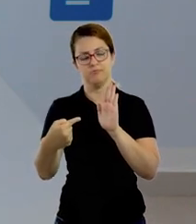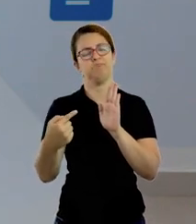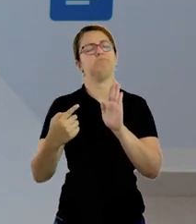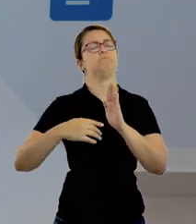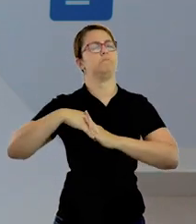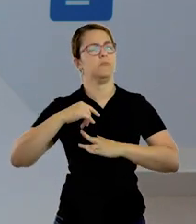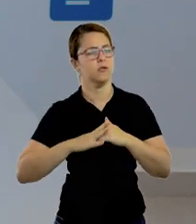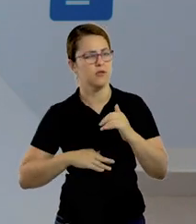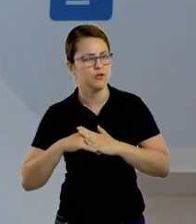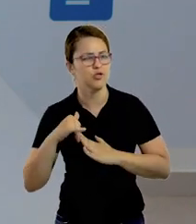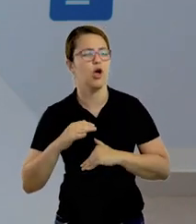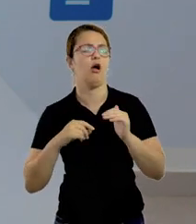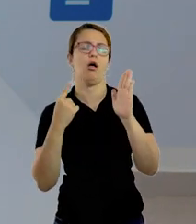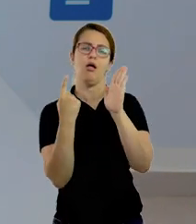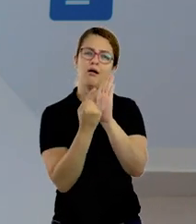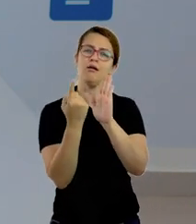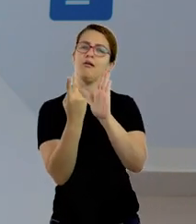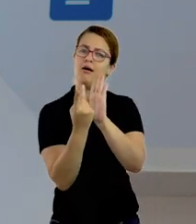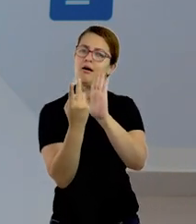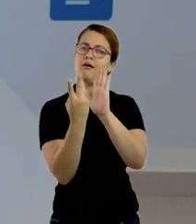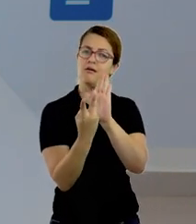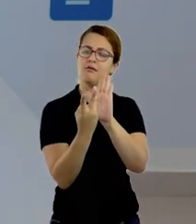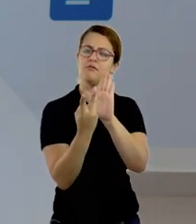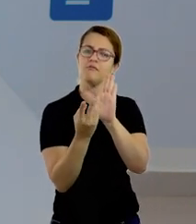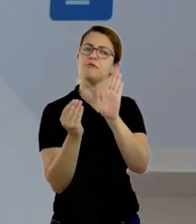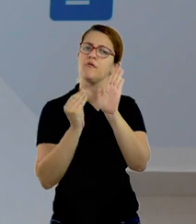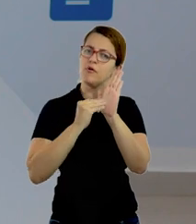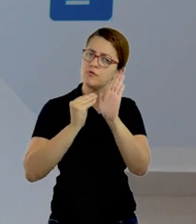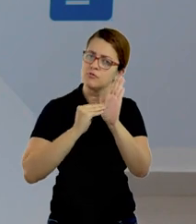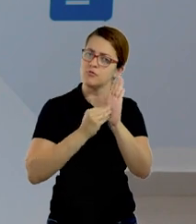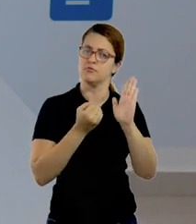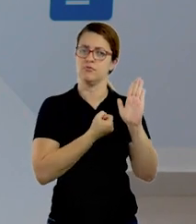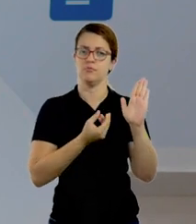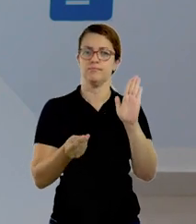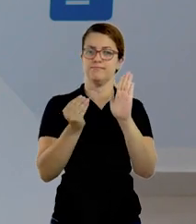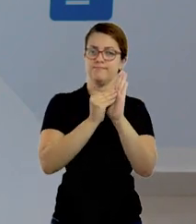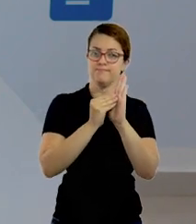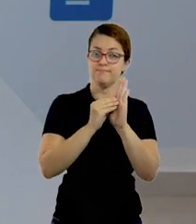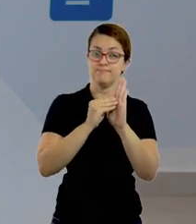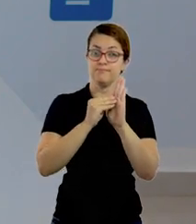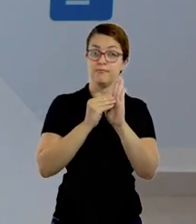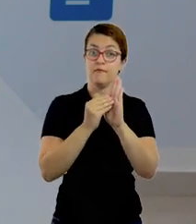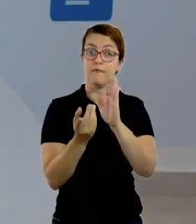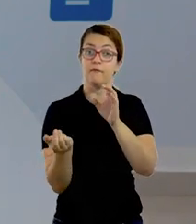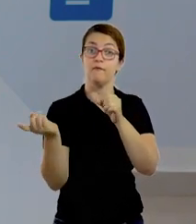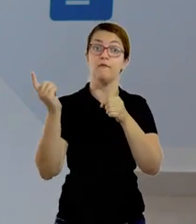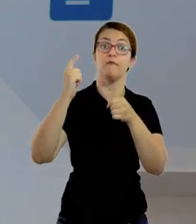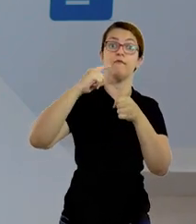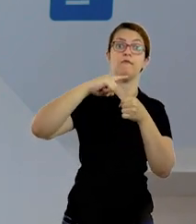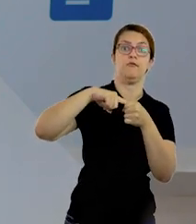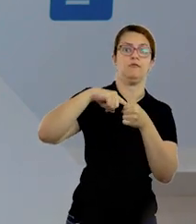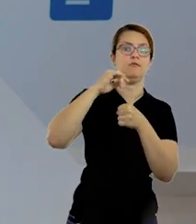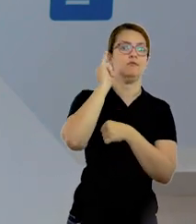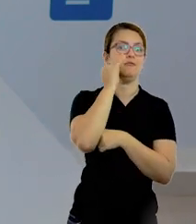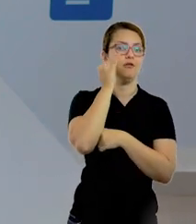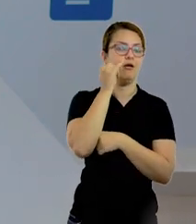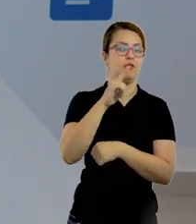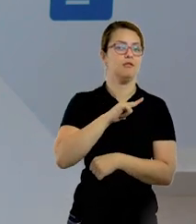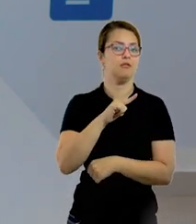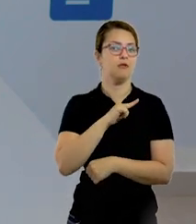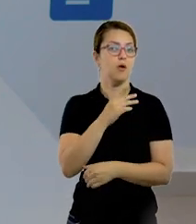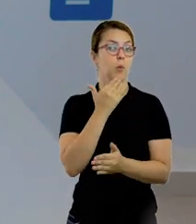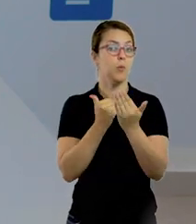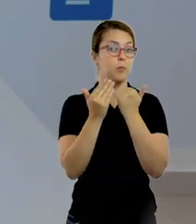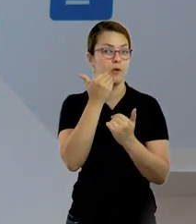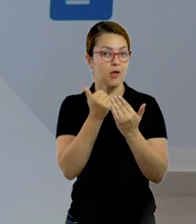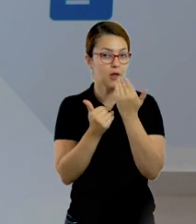exercitar, fazer a contagem, ver os números que estão faltando, notem que na parlenda temos